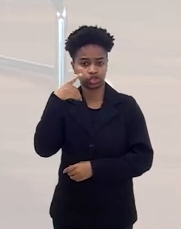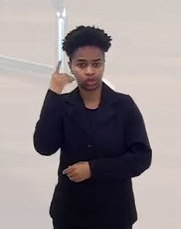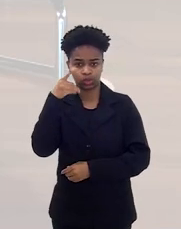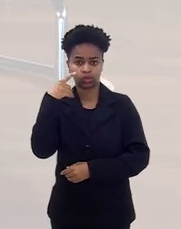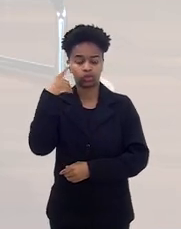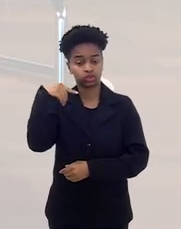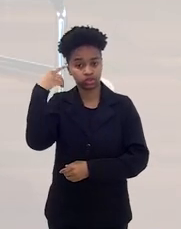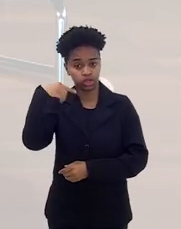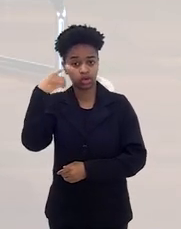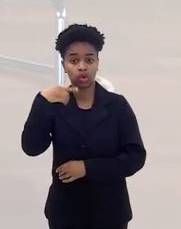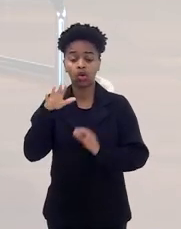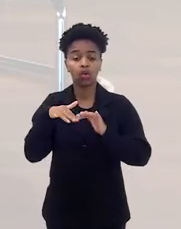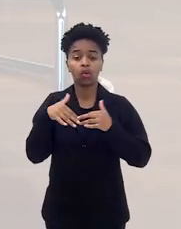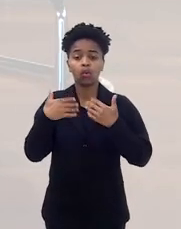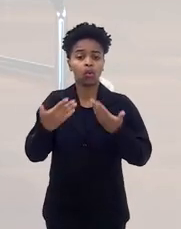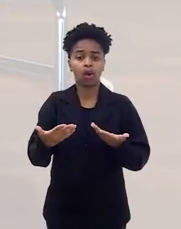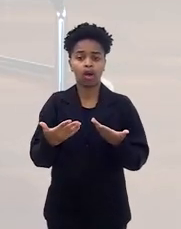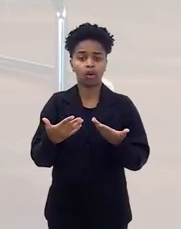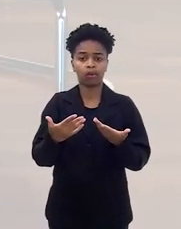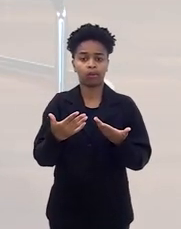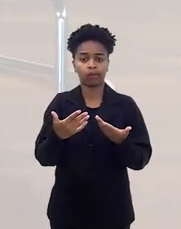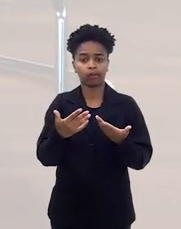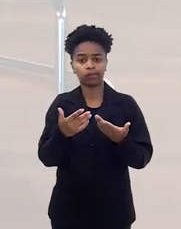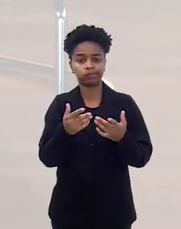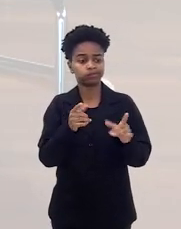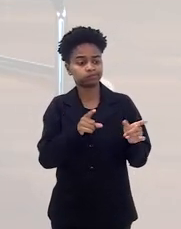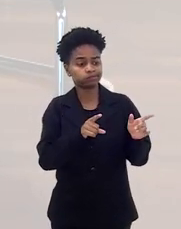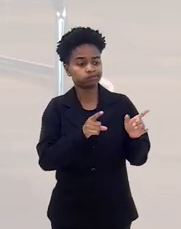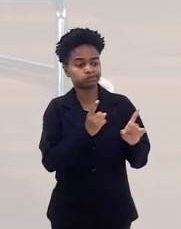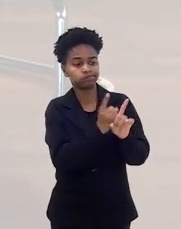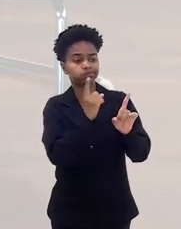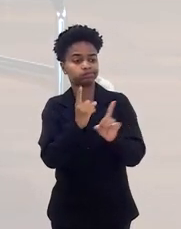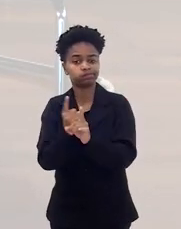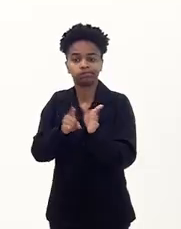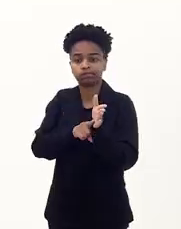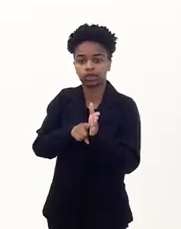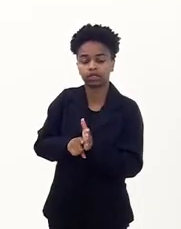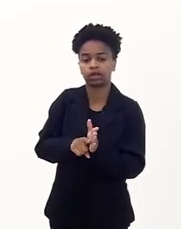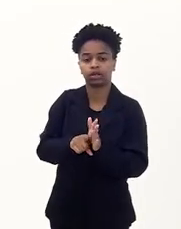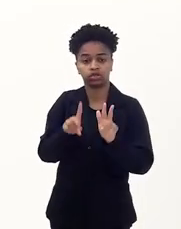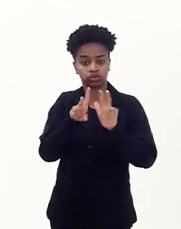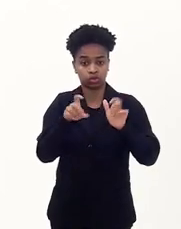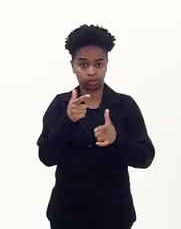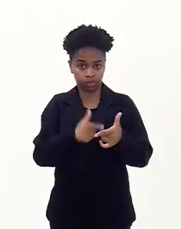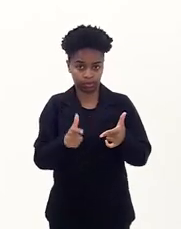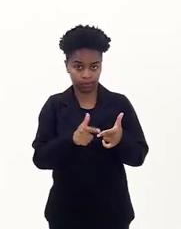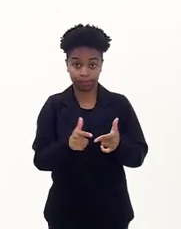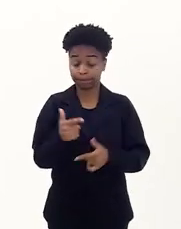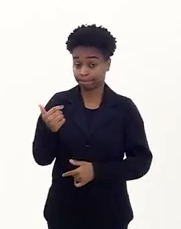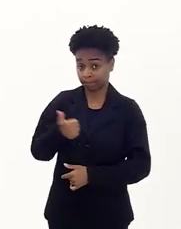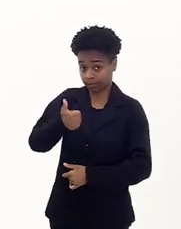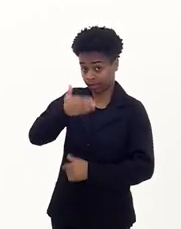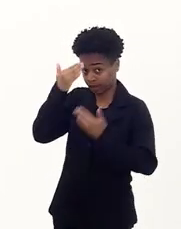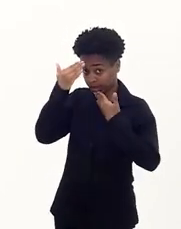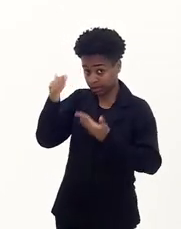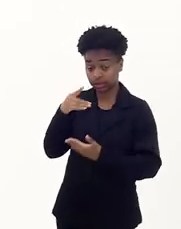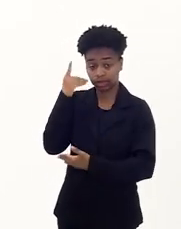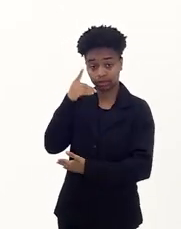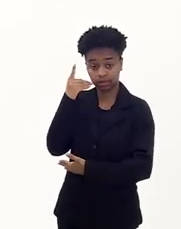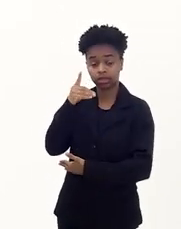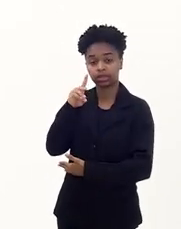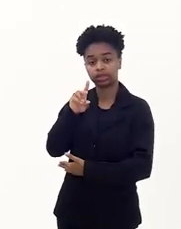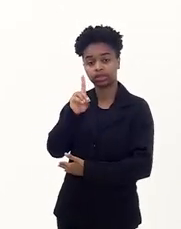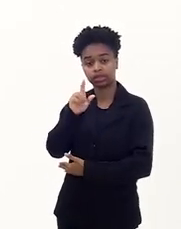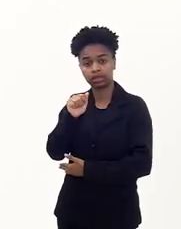Quais são as respostas que o direito tem dado em relação a esse problema? Bom, primeiramente, eu gostaria de agradecer à deputada Dani